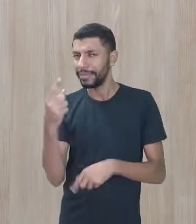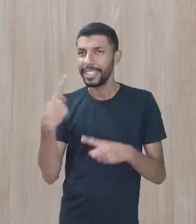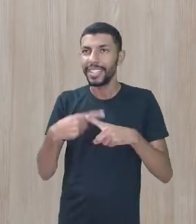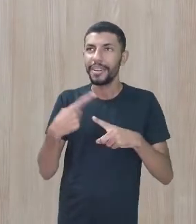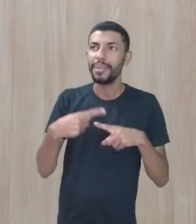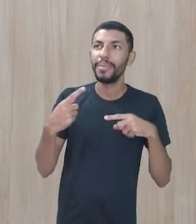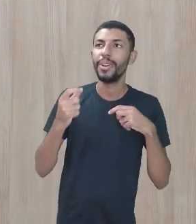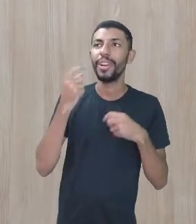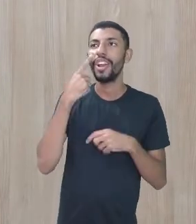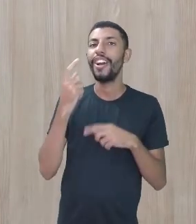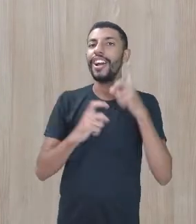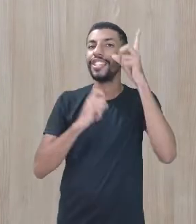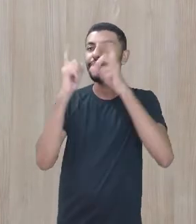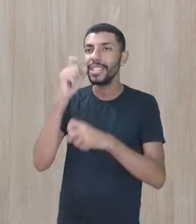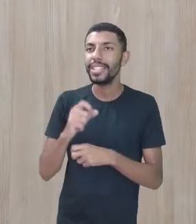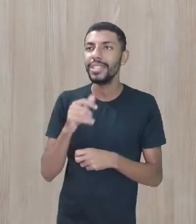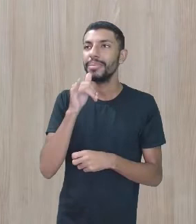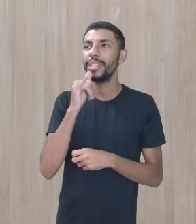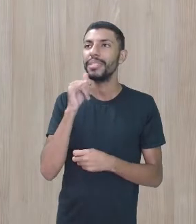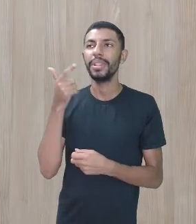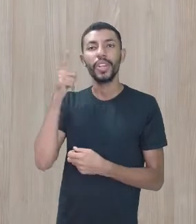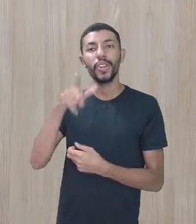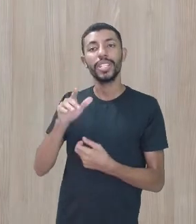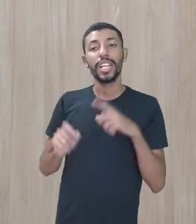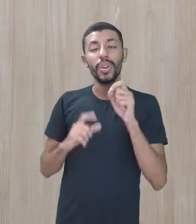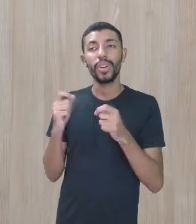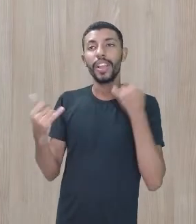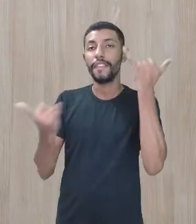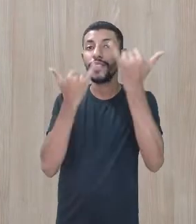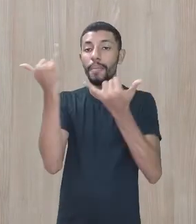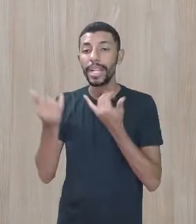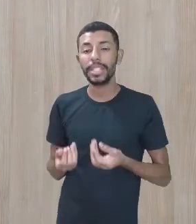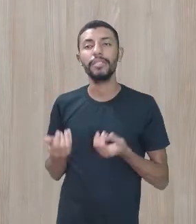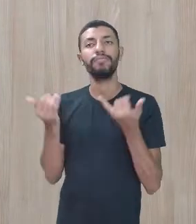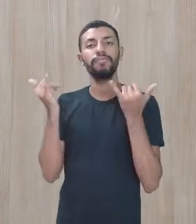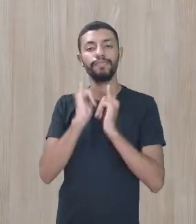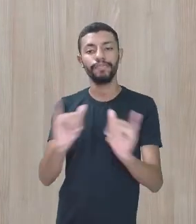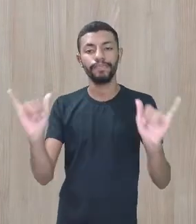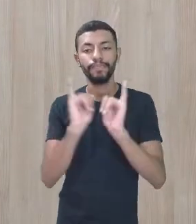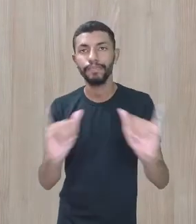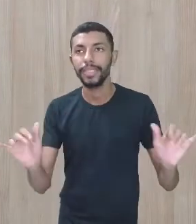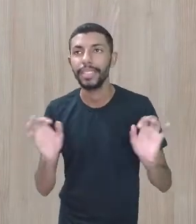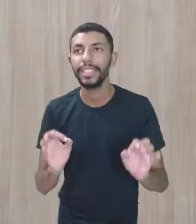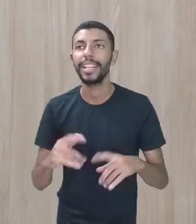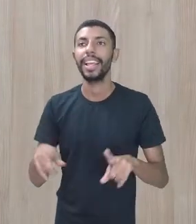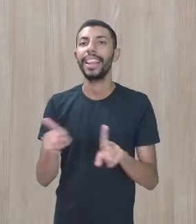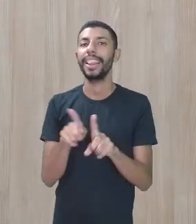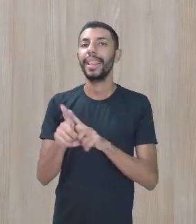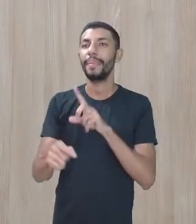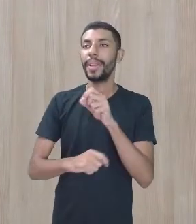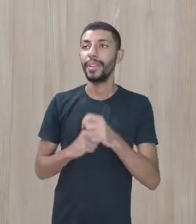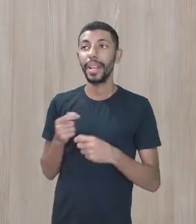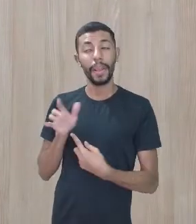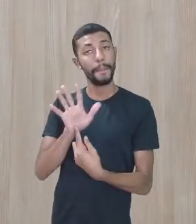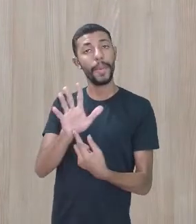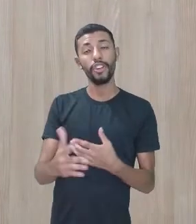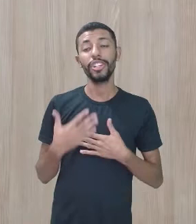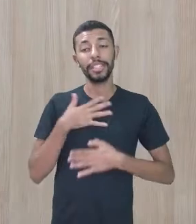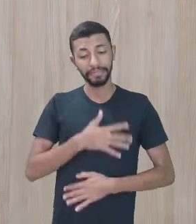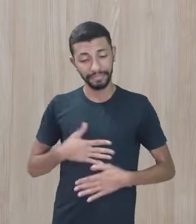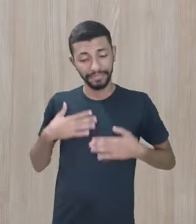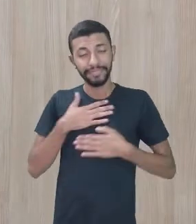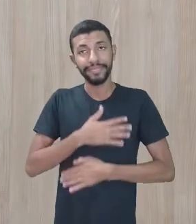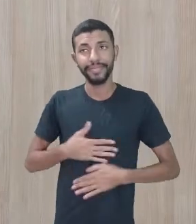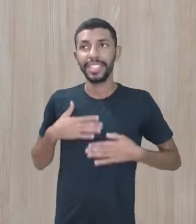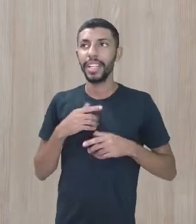expressões, eles conseguem te passar as informações, ele consegue passar e está gostando, mas